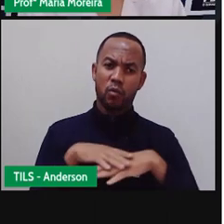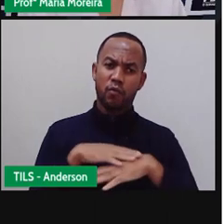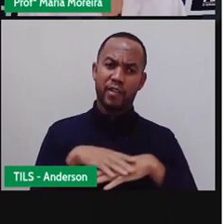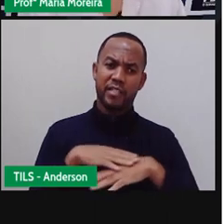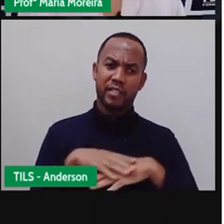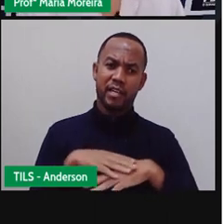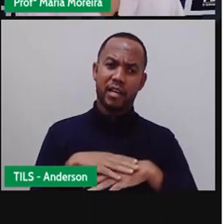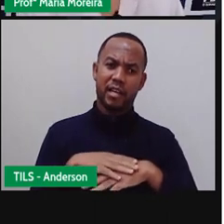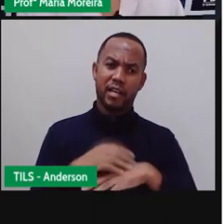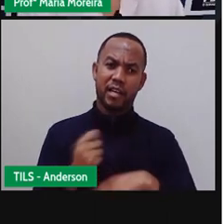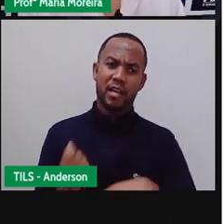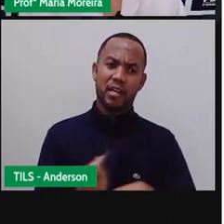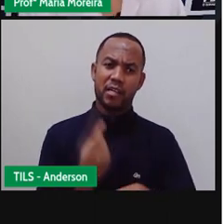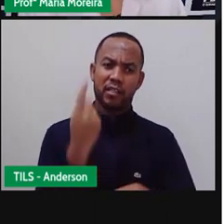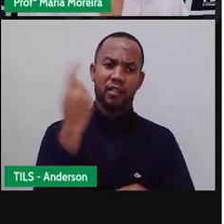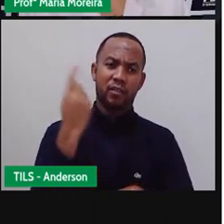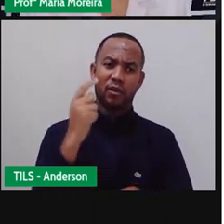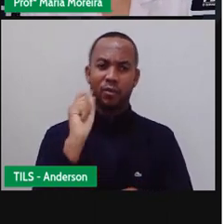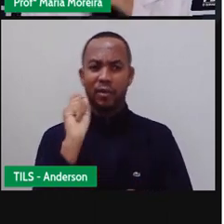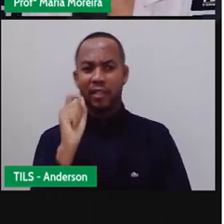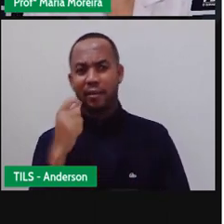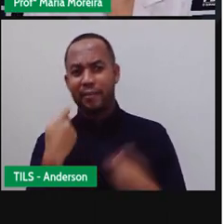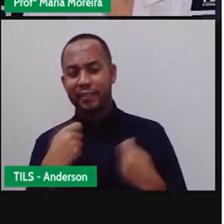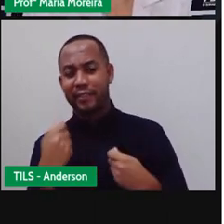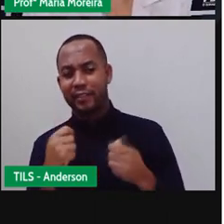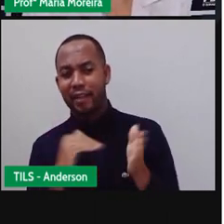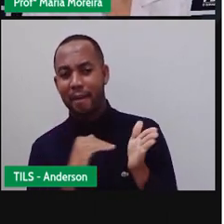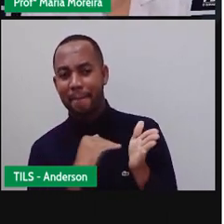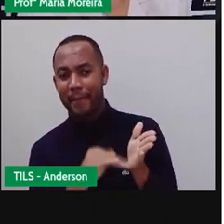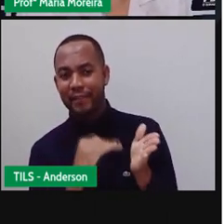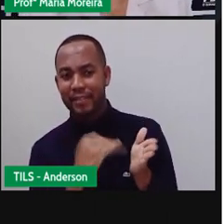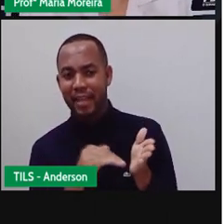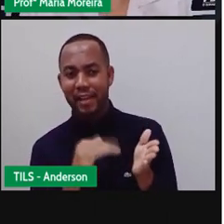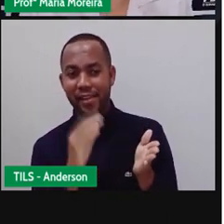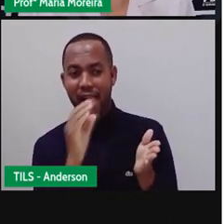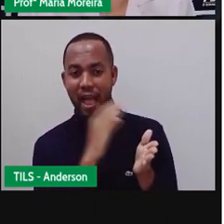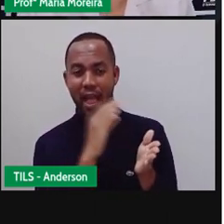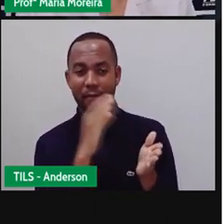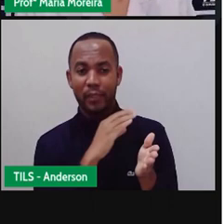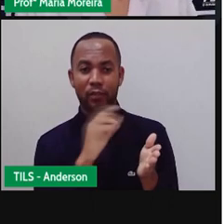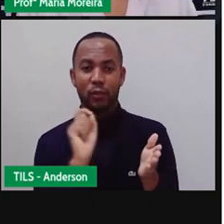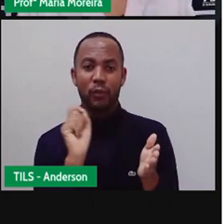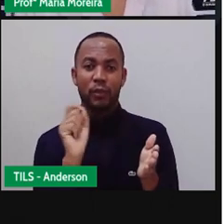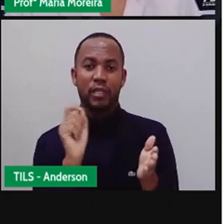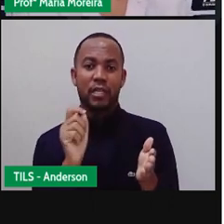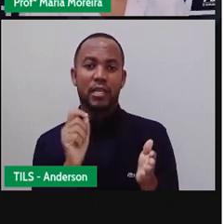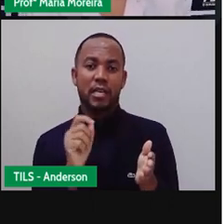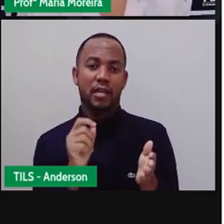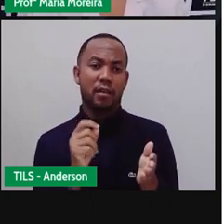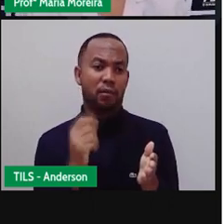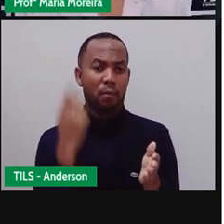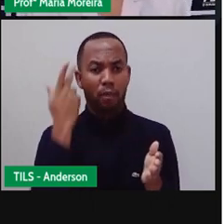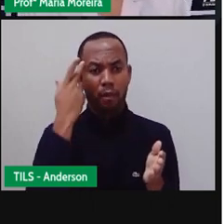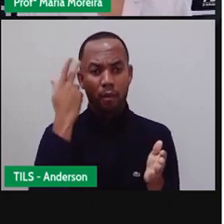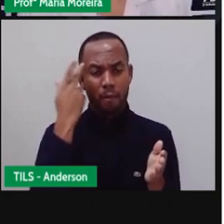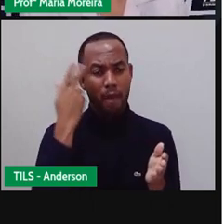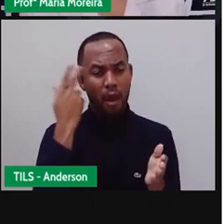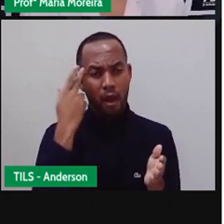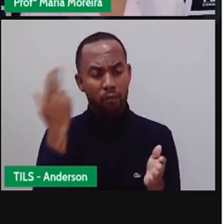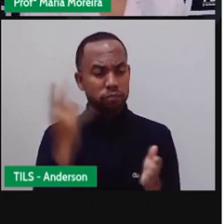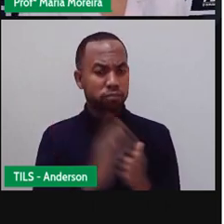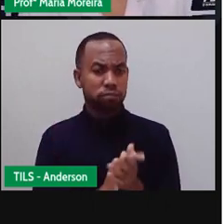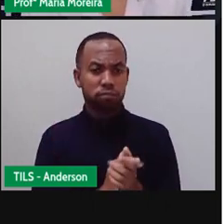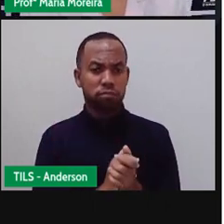um tema. E aí, eu vou fazer o quê? Mandar uma mensagem. E isso faz parte, isso já virou uma coisa tão natural, que a gente acaba nem